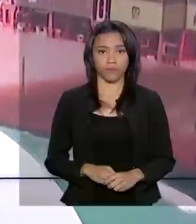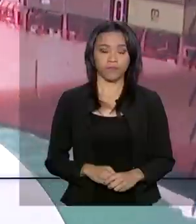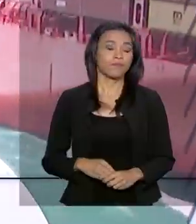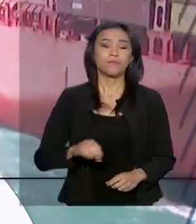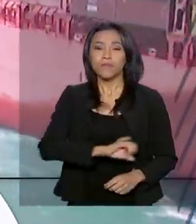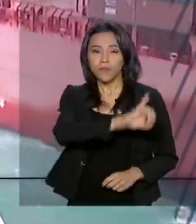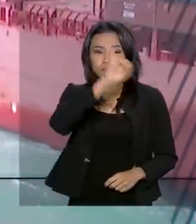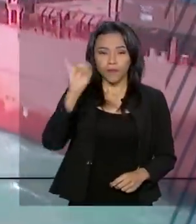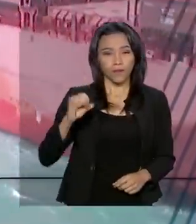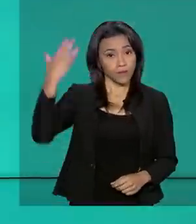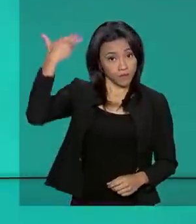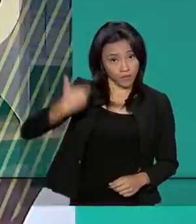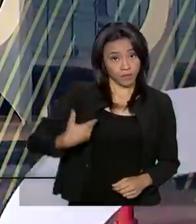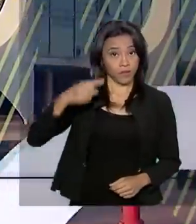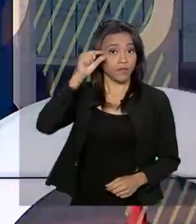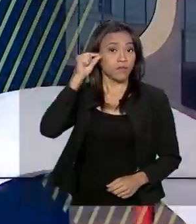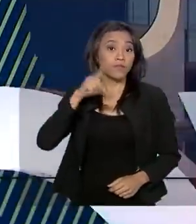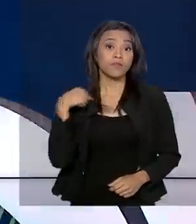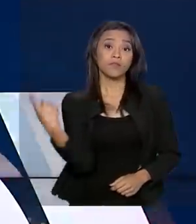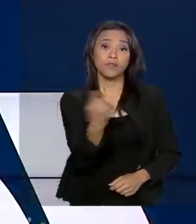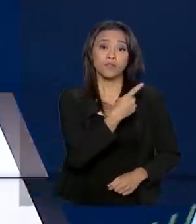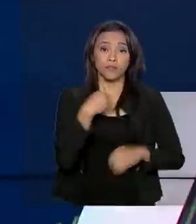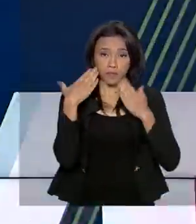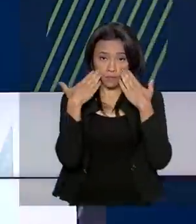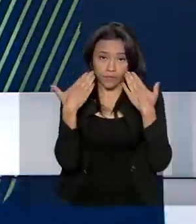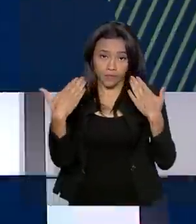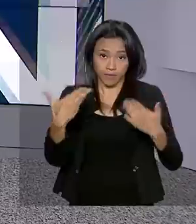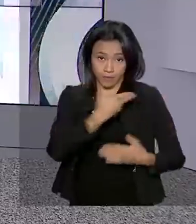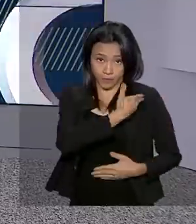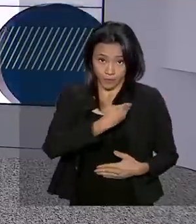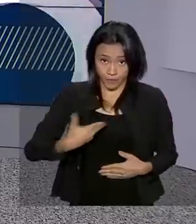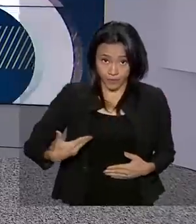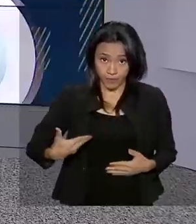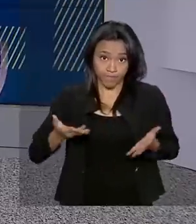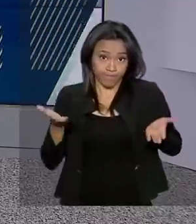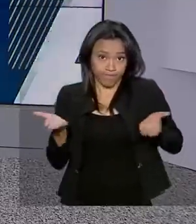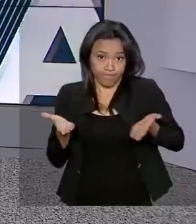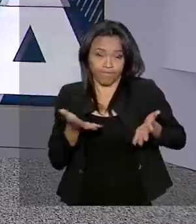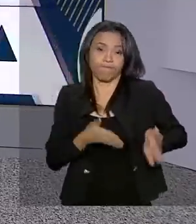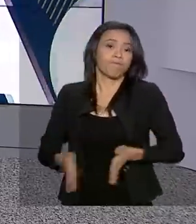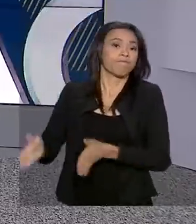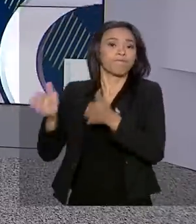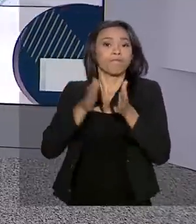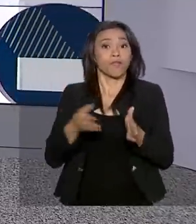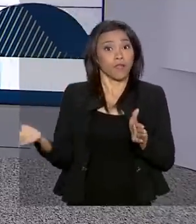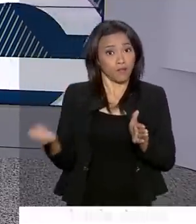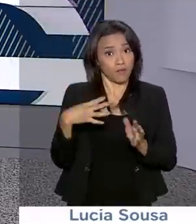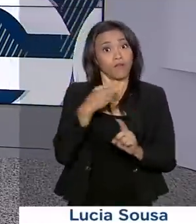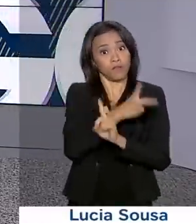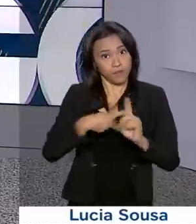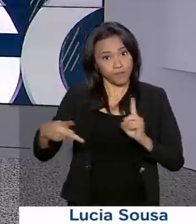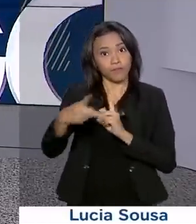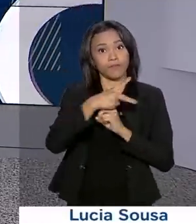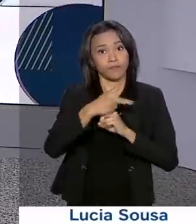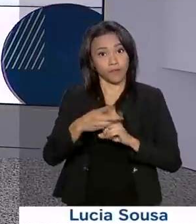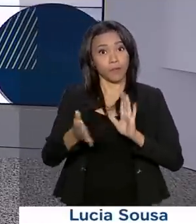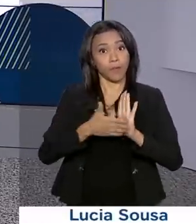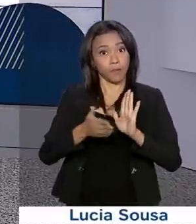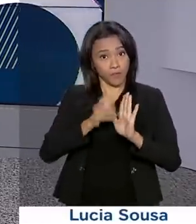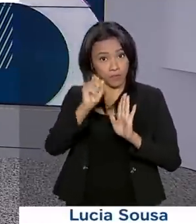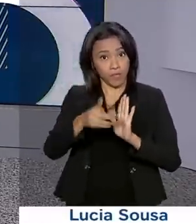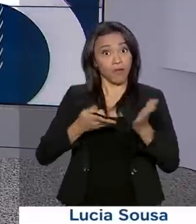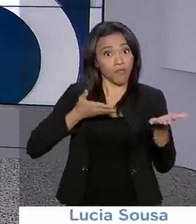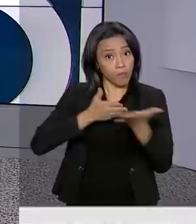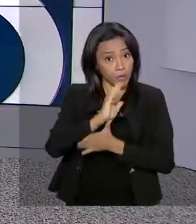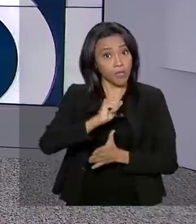Olá, eu sou o Roberto Camargo e estamos no ar com o Governo Agora. A nova Previdência foi aprovada em segundo turno no Senado